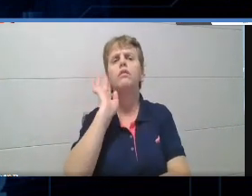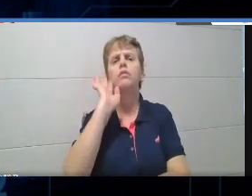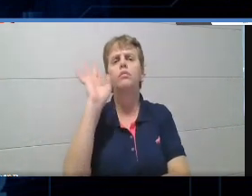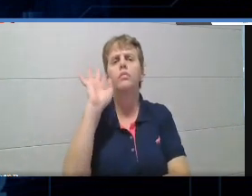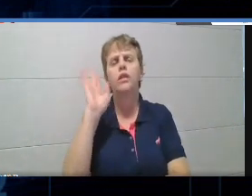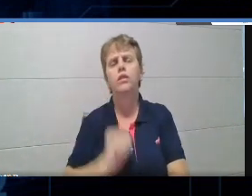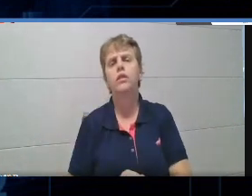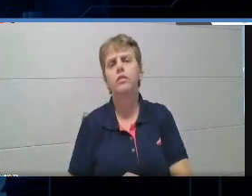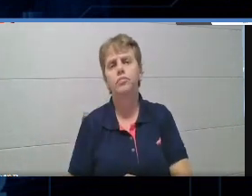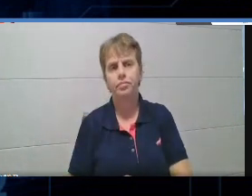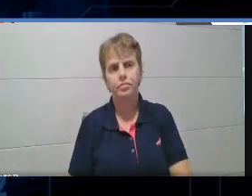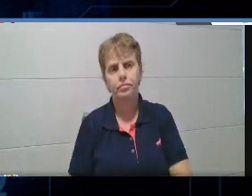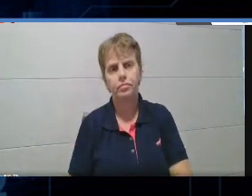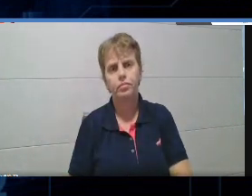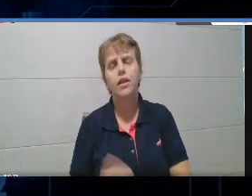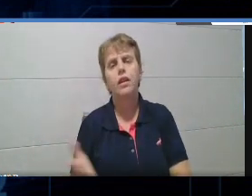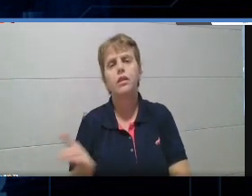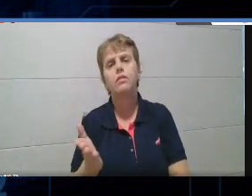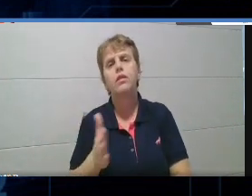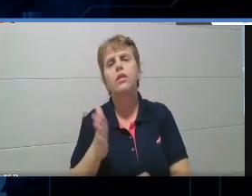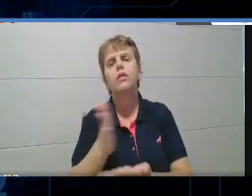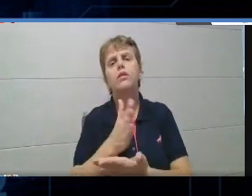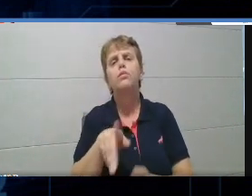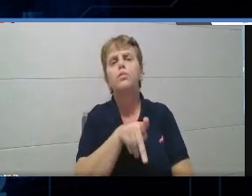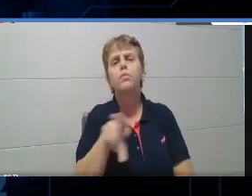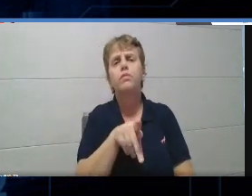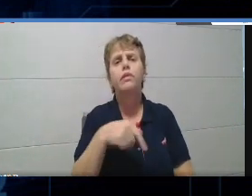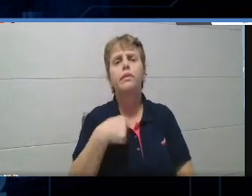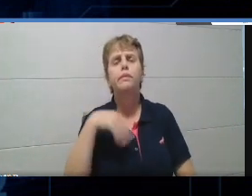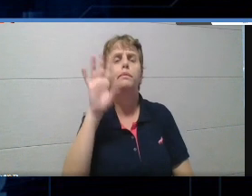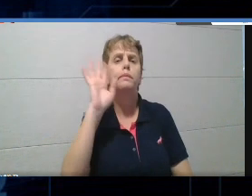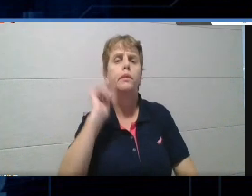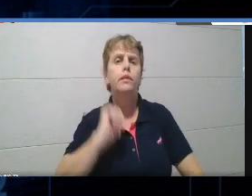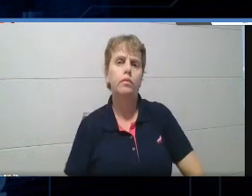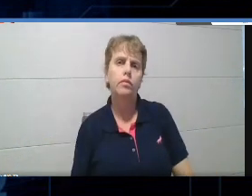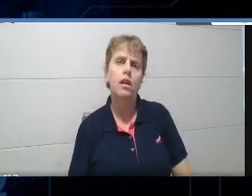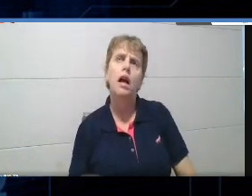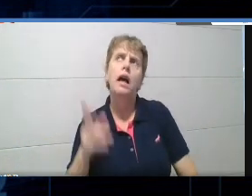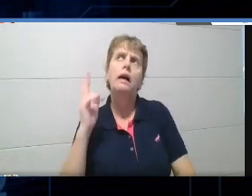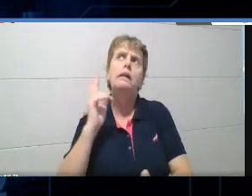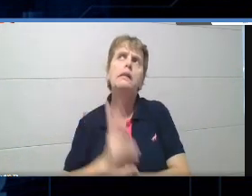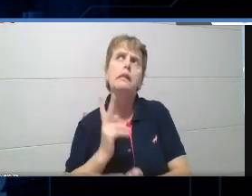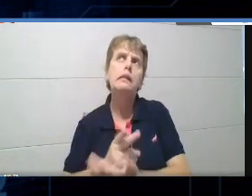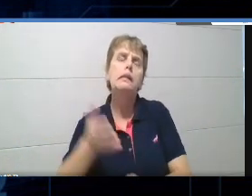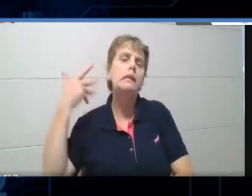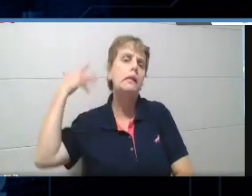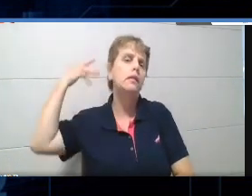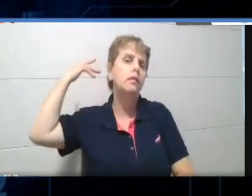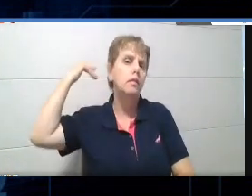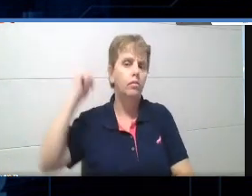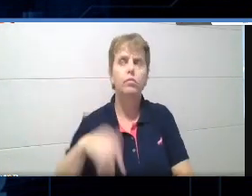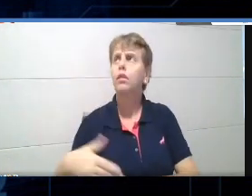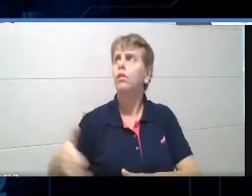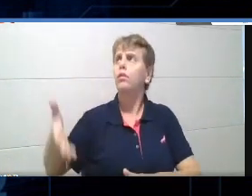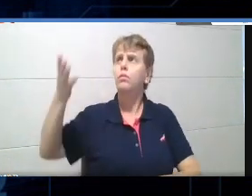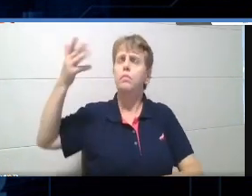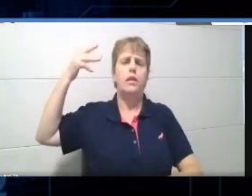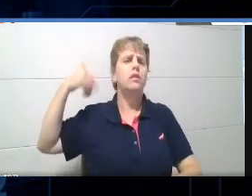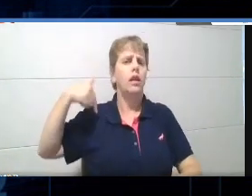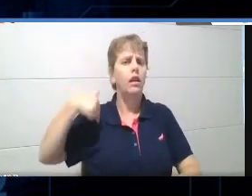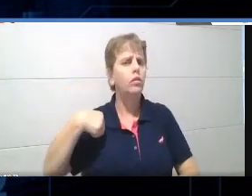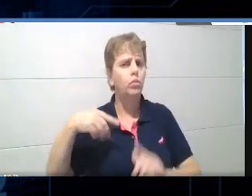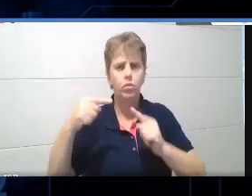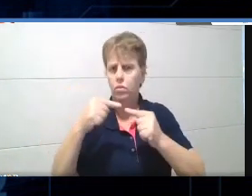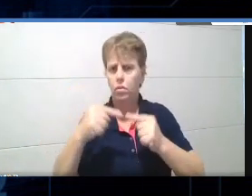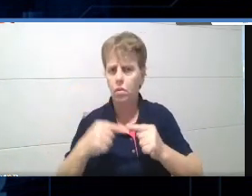os colegas pensavam assim, cara, mas sempre funcionou assim, né, mas, quando eu era novo, funcionava. Minha